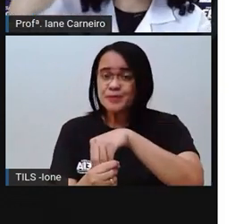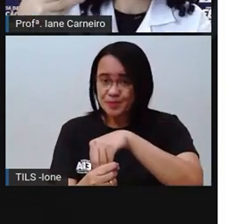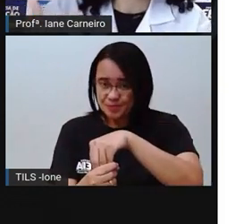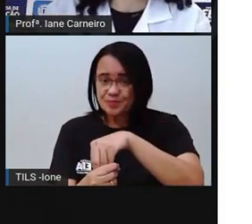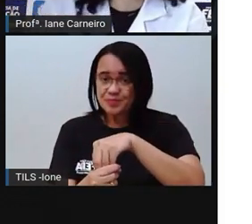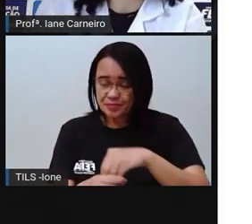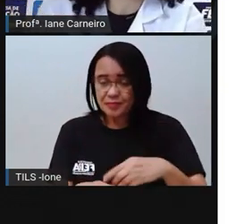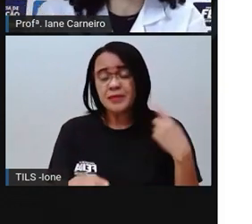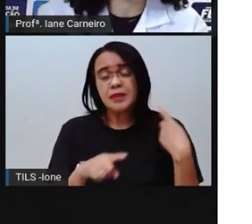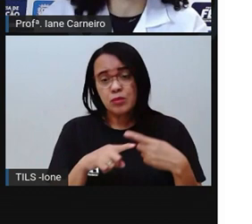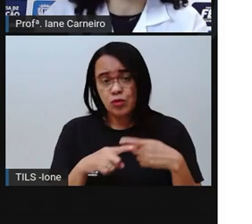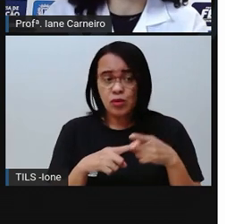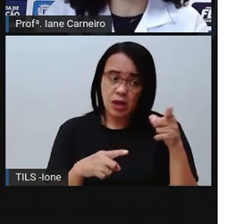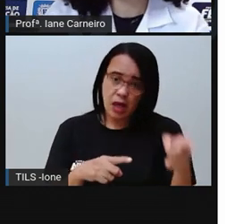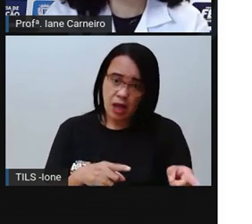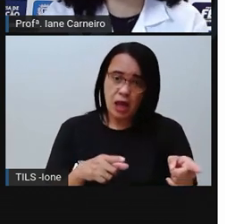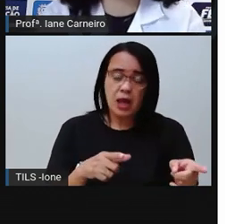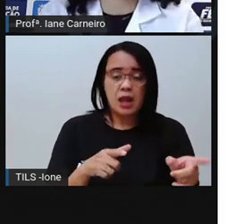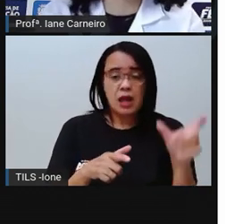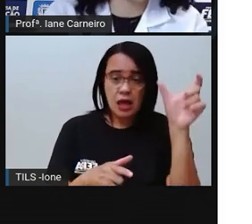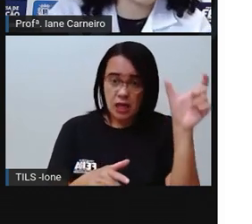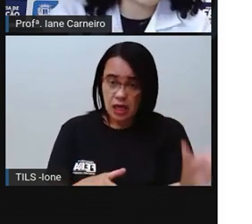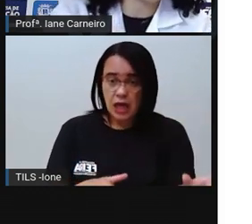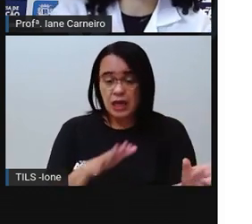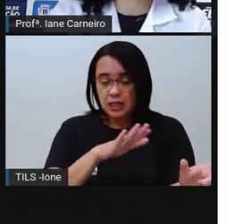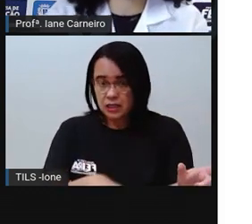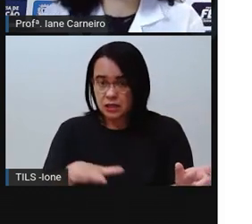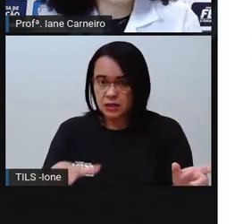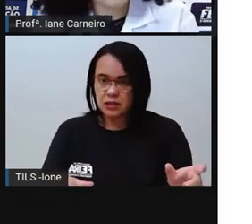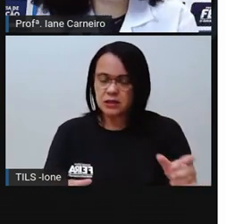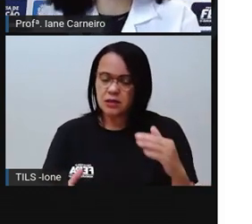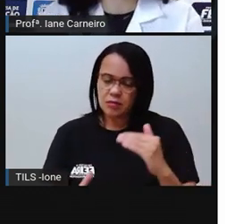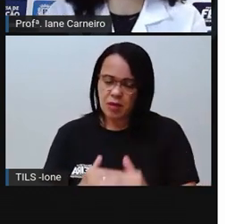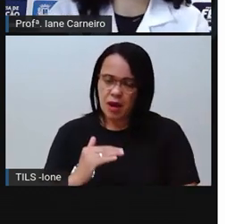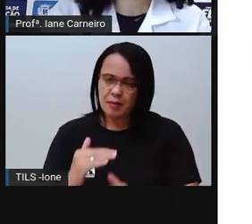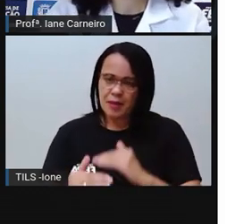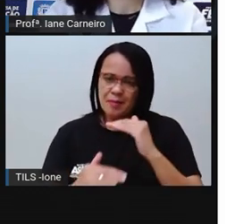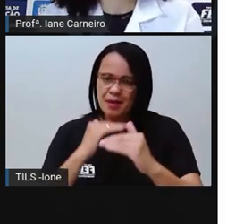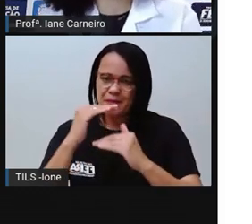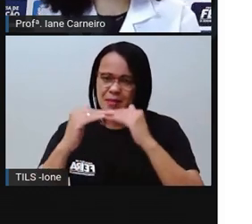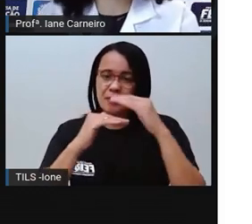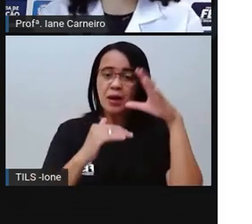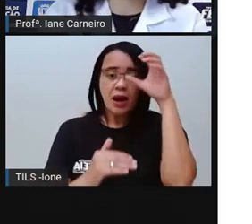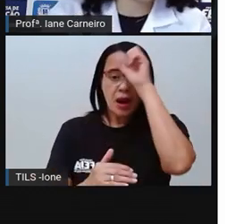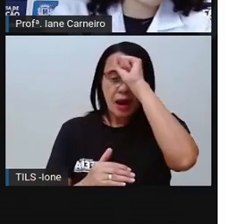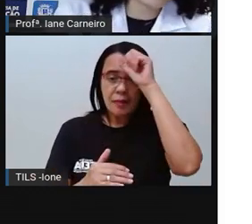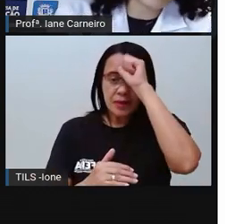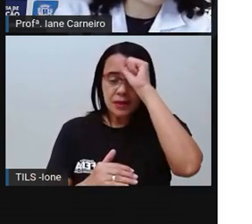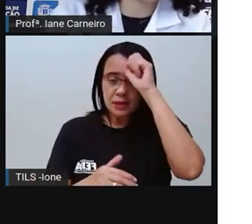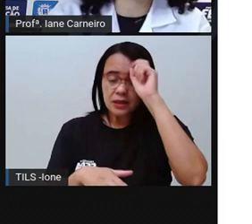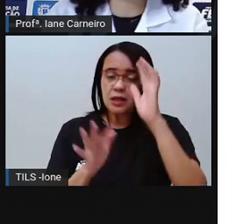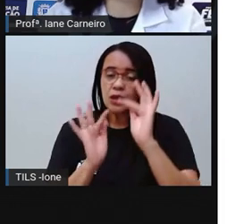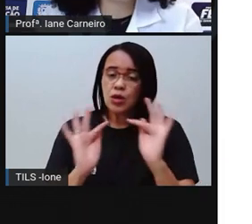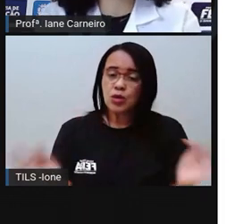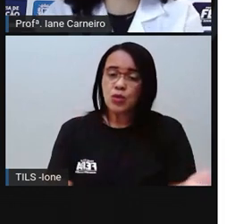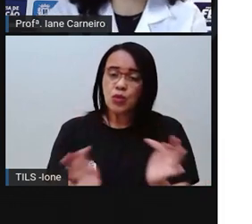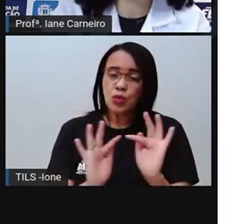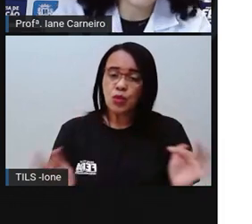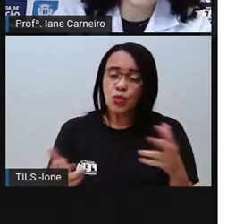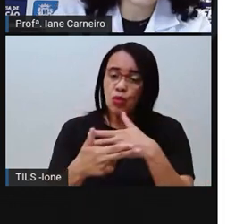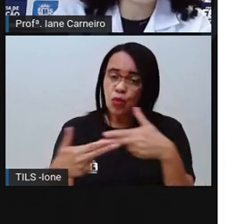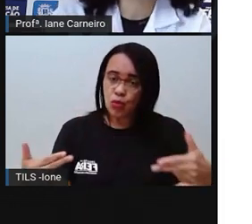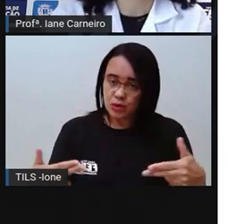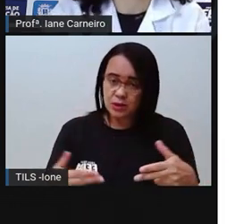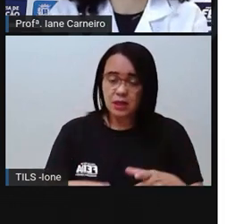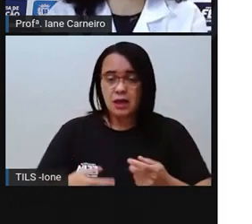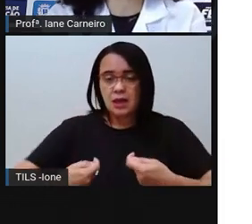e ela também precisa aprender, né, aprender a arrumar a própria cama, aprender a tirar o prato sujo da